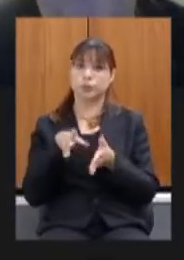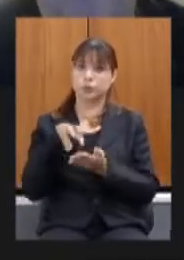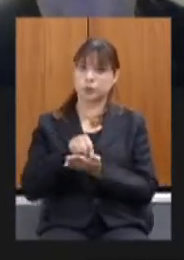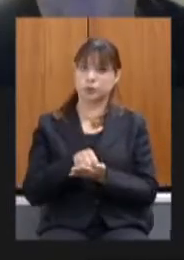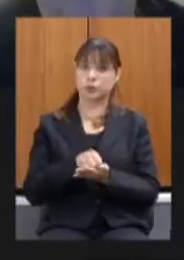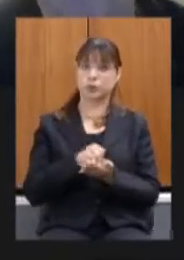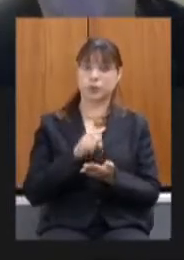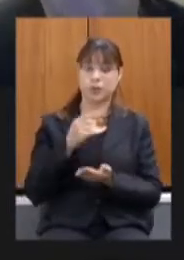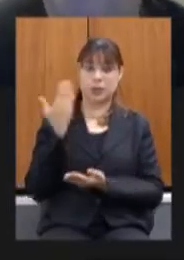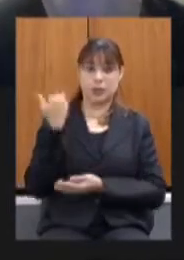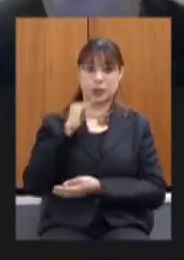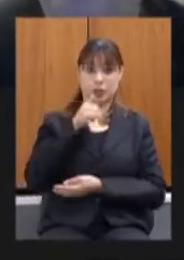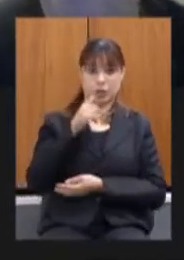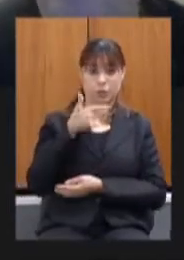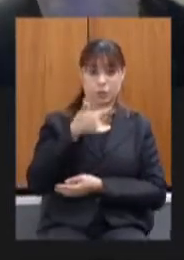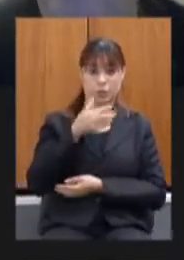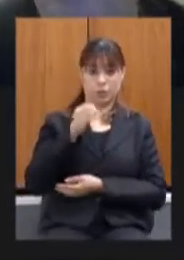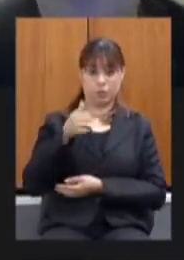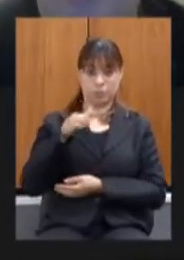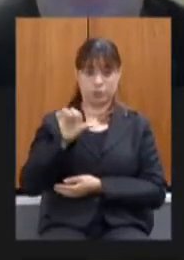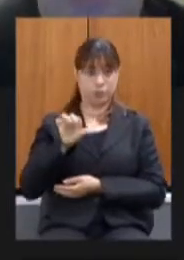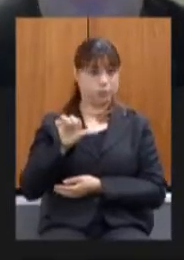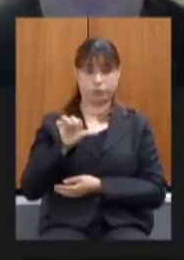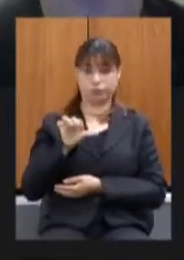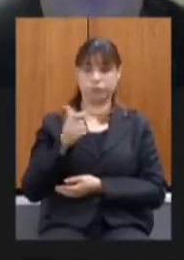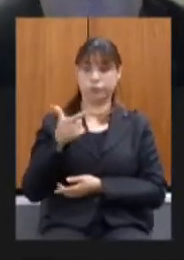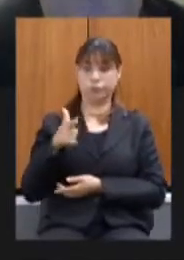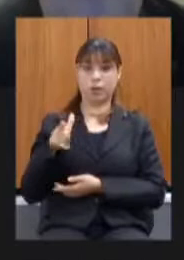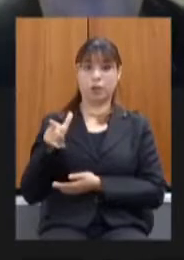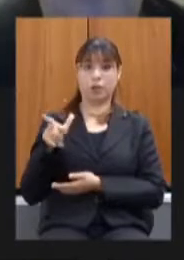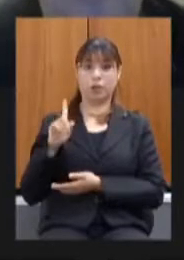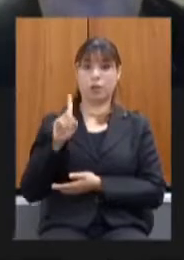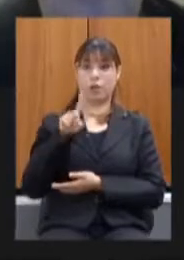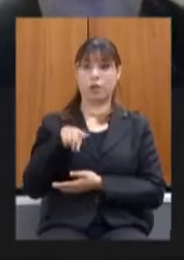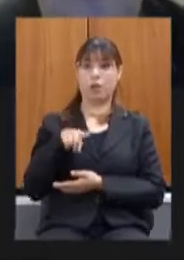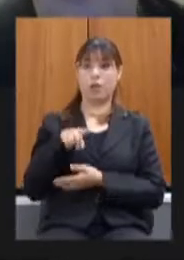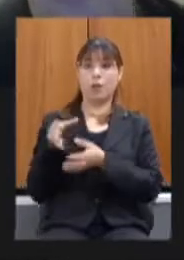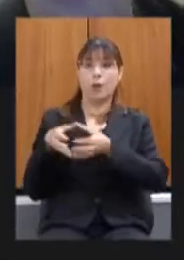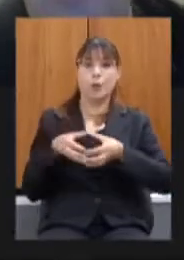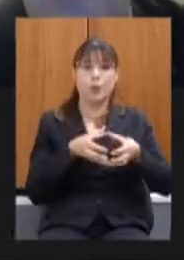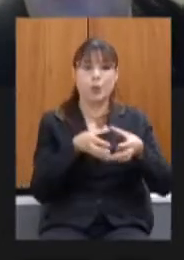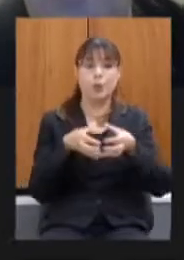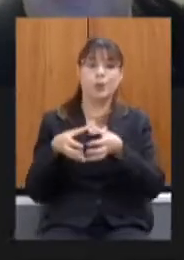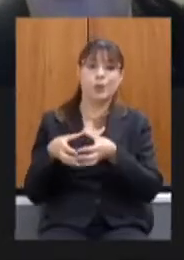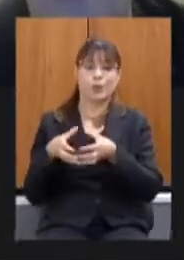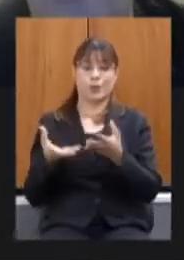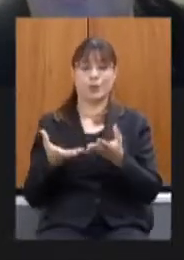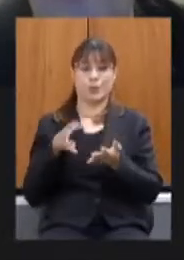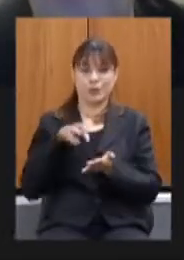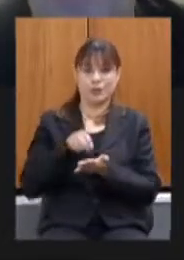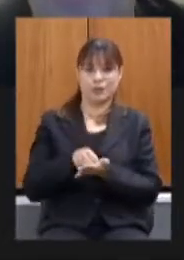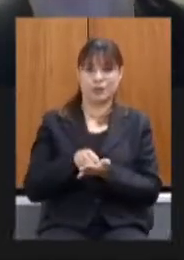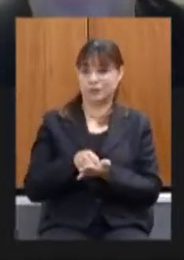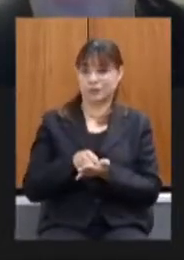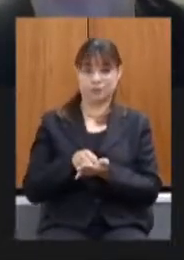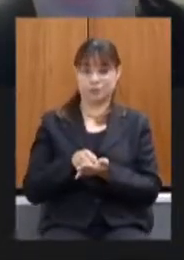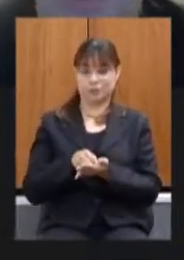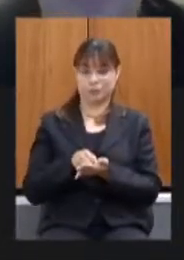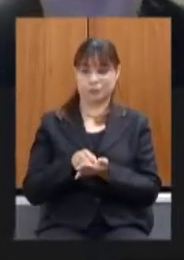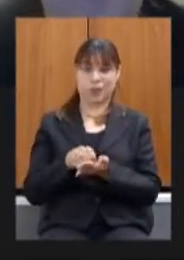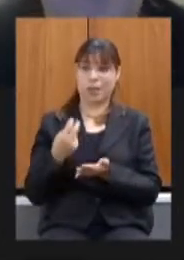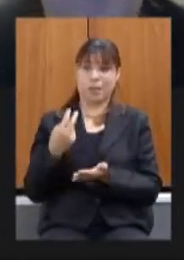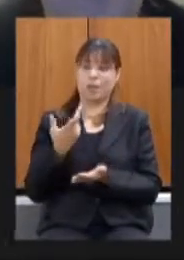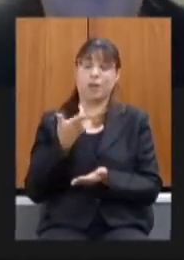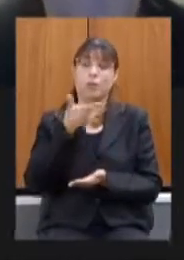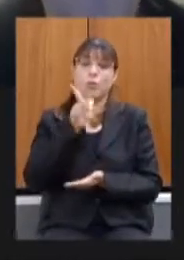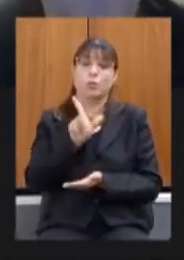não existia mais rede credenciada em Belo Horizonte todos os atendimentos estavam suspensos na rede credenciada